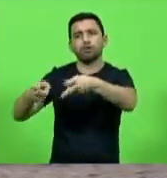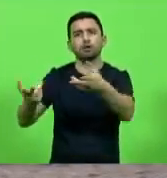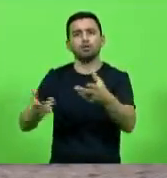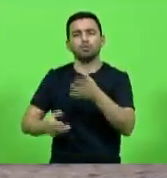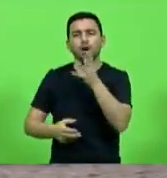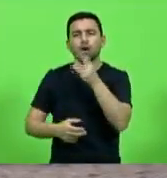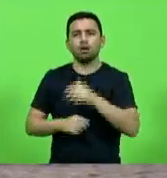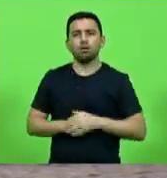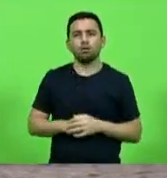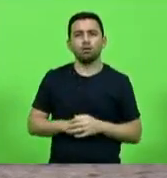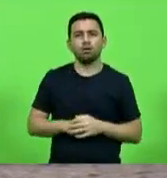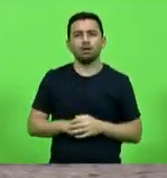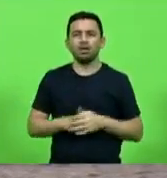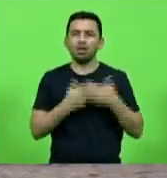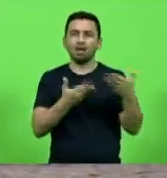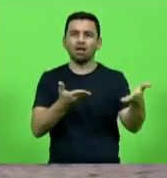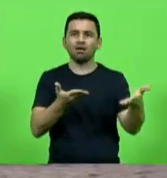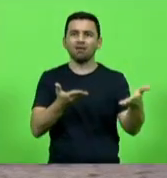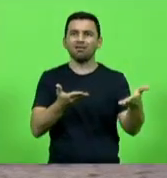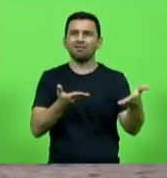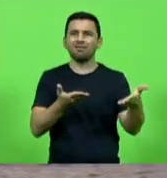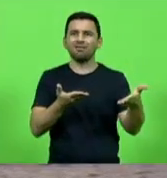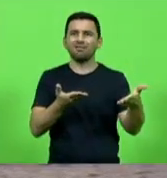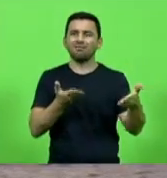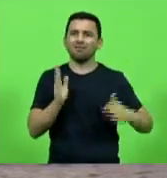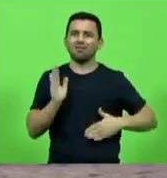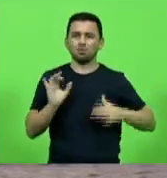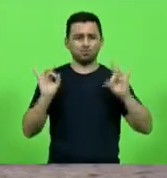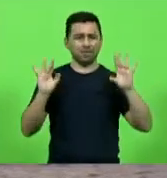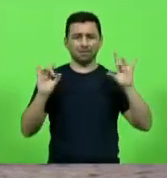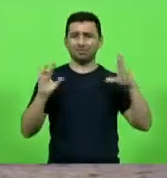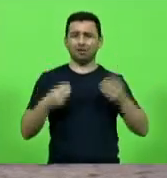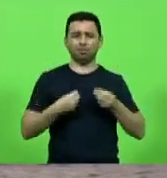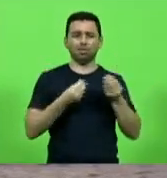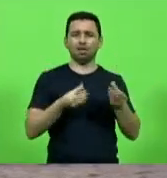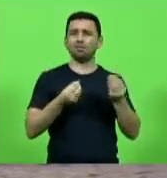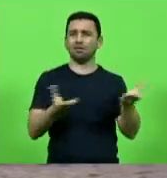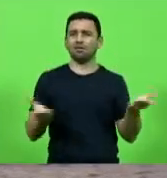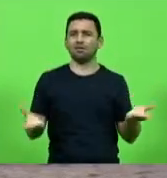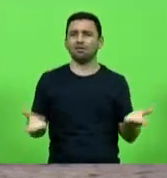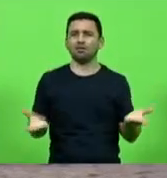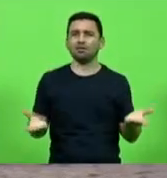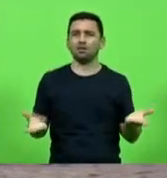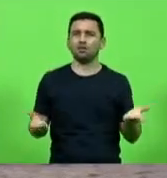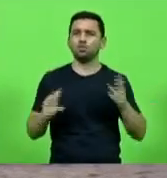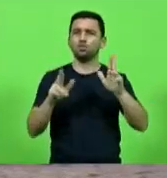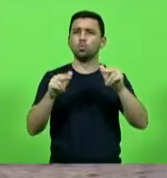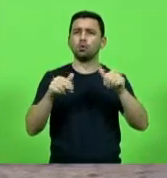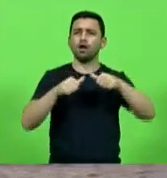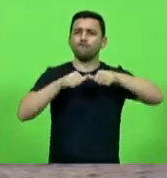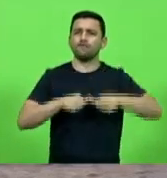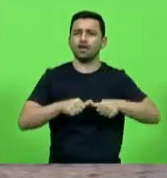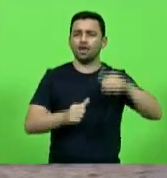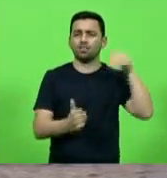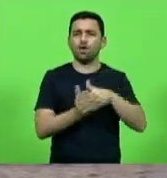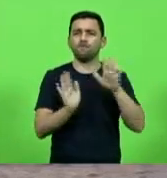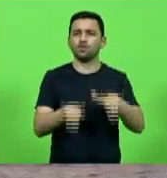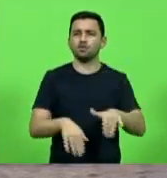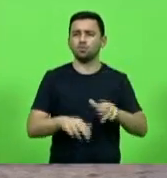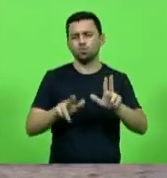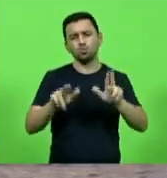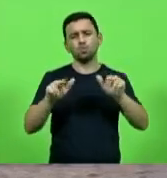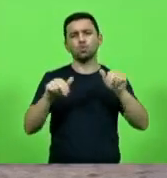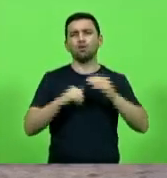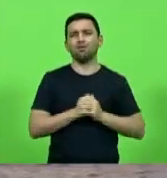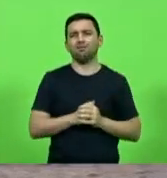o presidiário vagabundo já é privilegiado nisso aqui. Nunca fica até o final do prazo. Nunca fica.